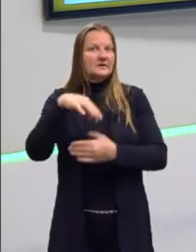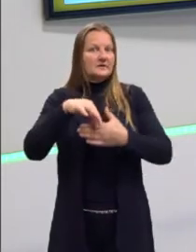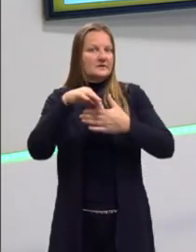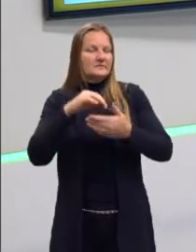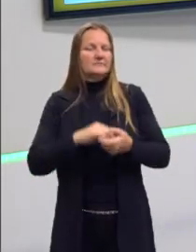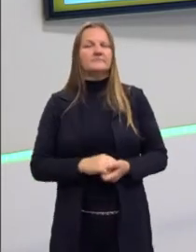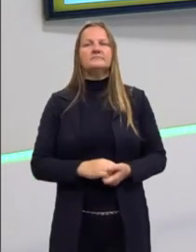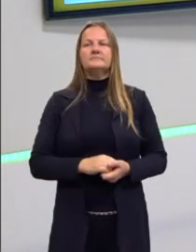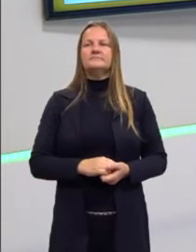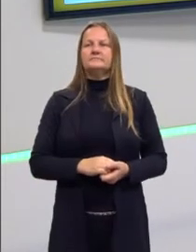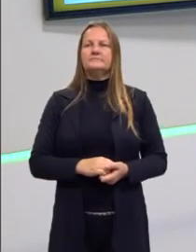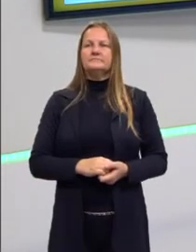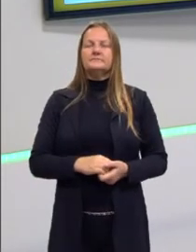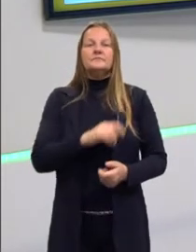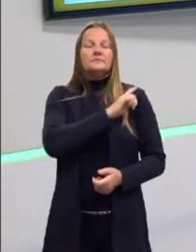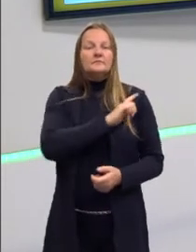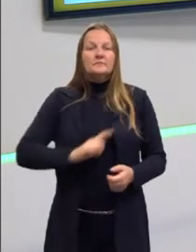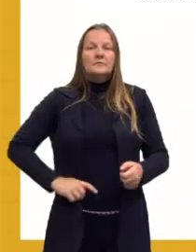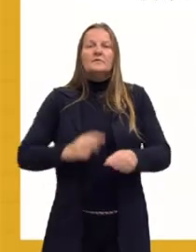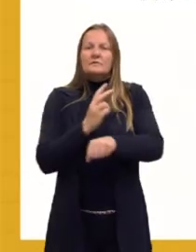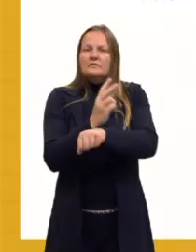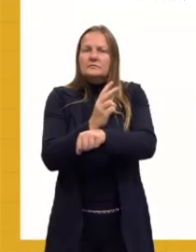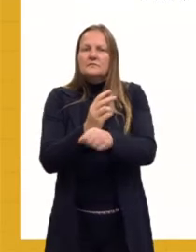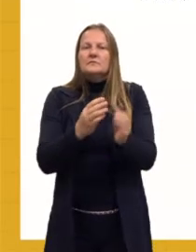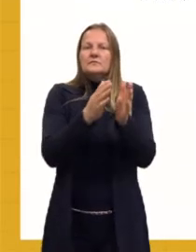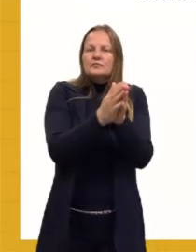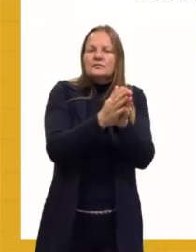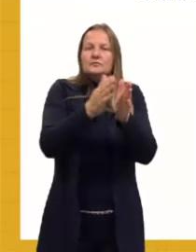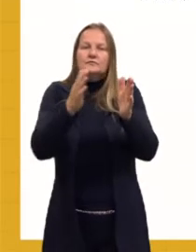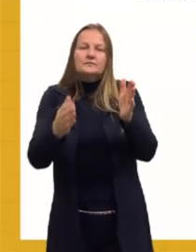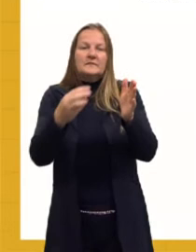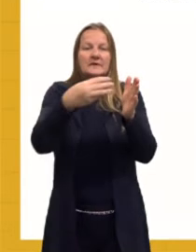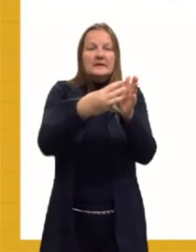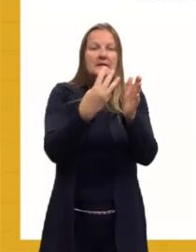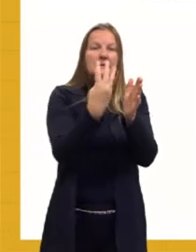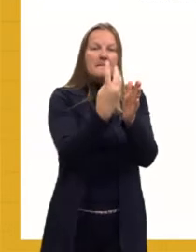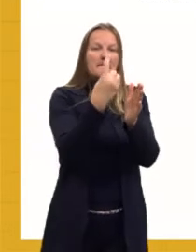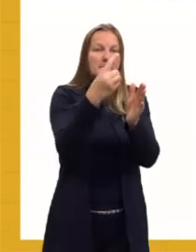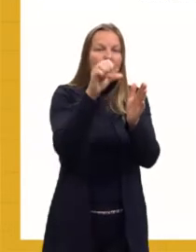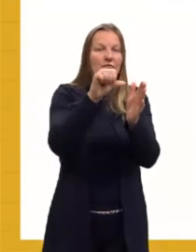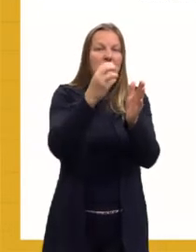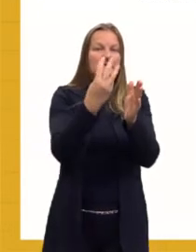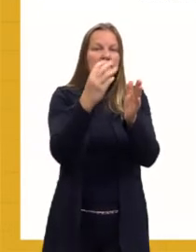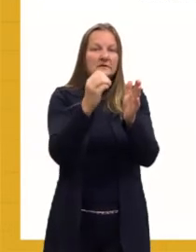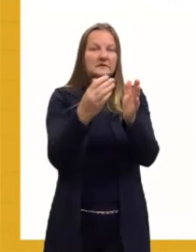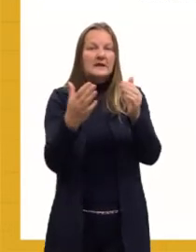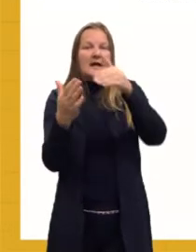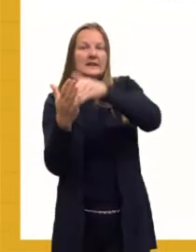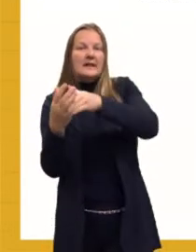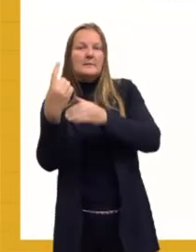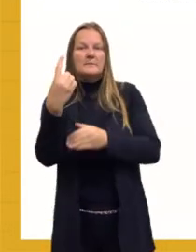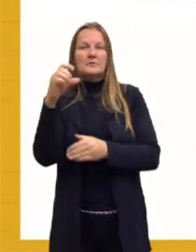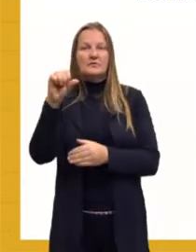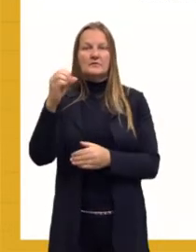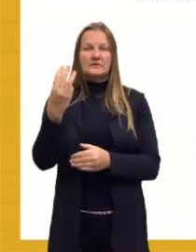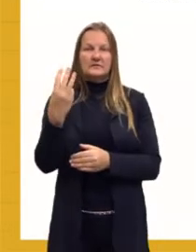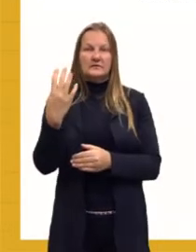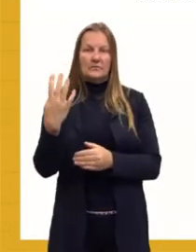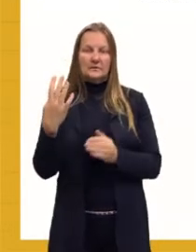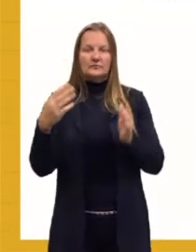E esse governo provisório, que foi de 1930 a 1934, ele foi marcado por uma centralização do poder